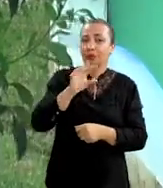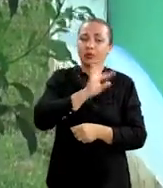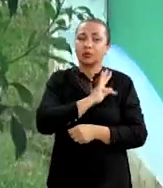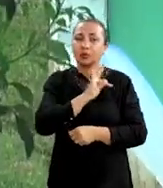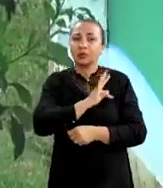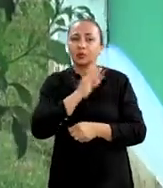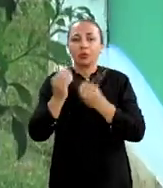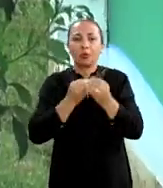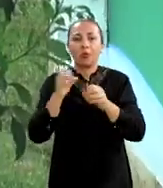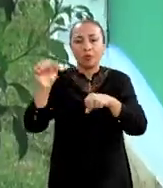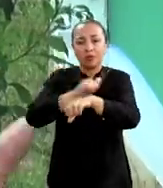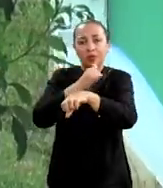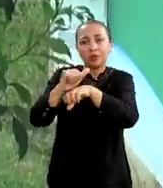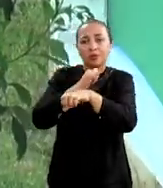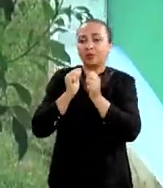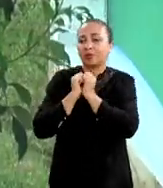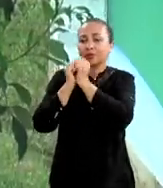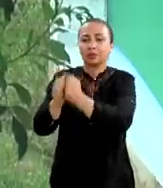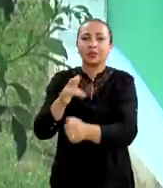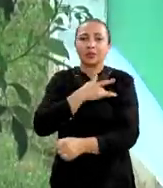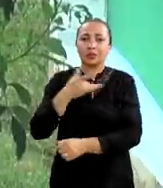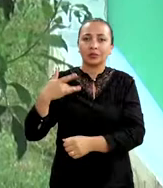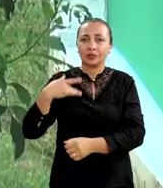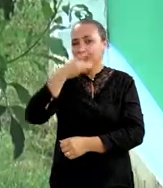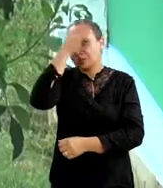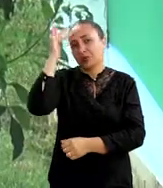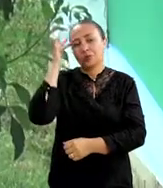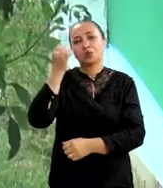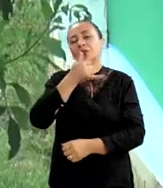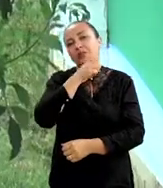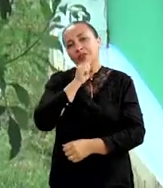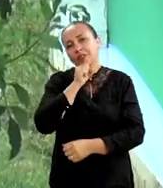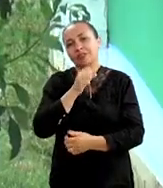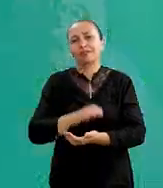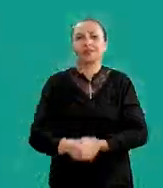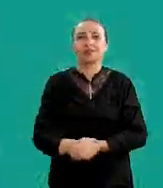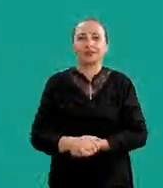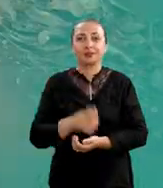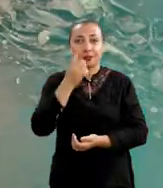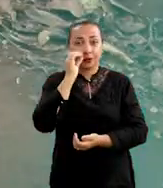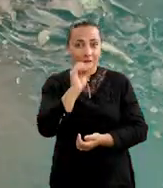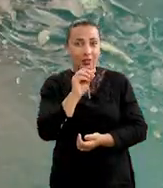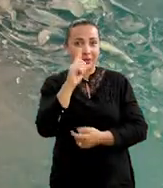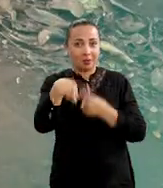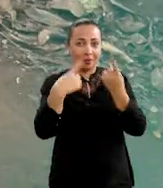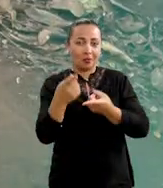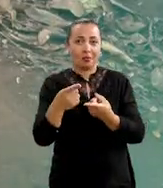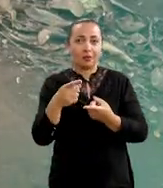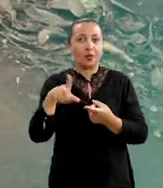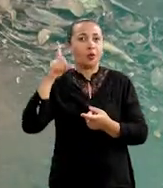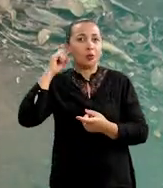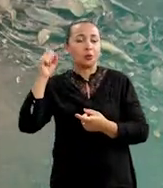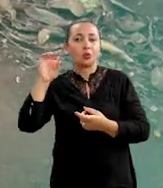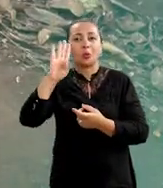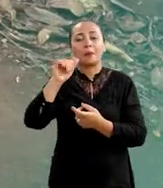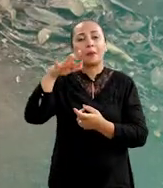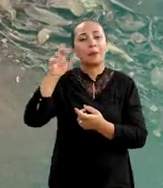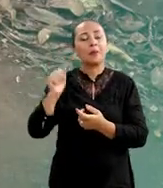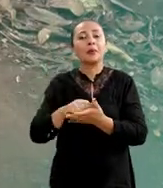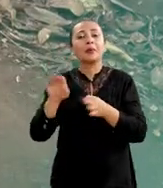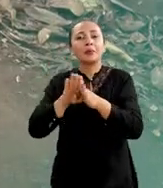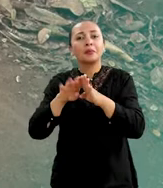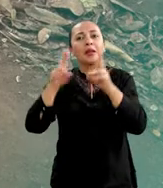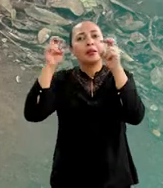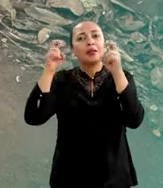potencialidades da tecnologia como estratégia de acompanhamento da saúde da pessoa idosa. E veja daqui a pouco, o som do Berimbau é